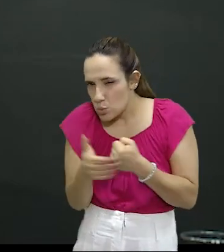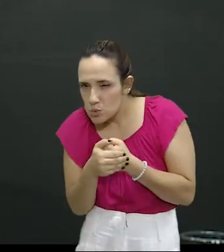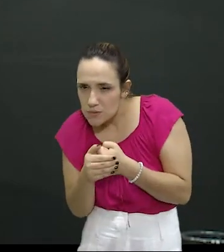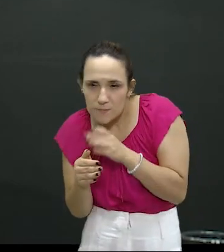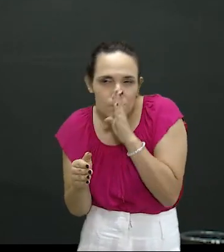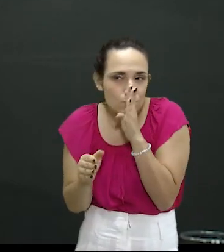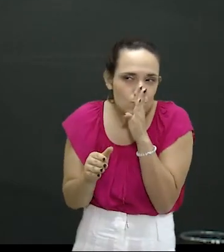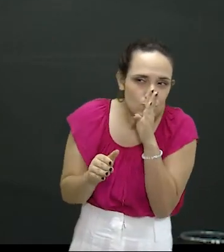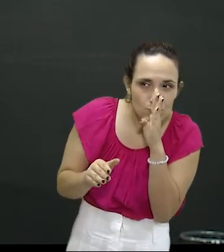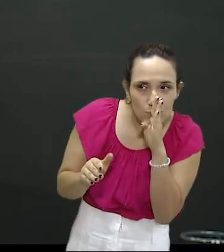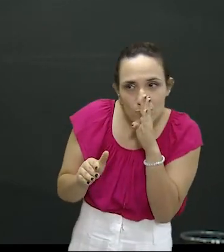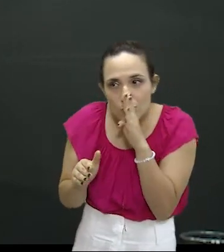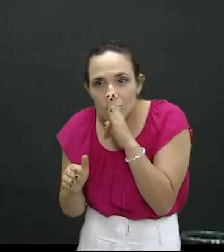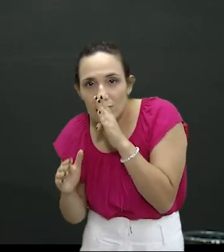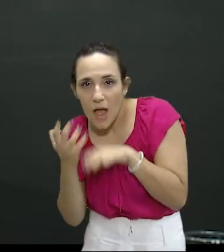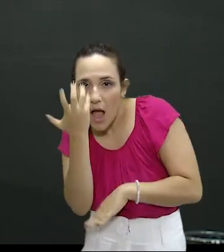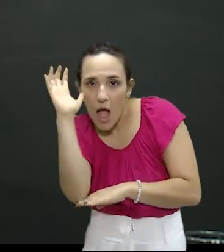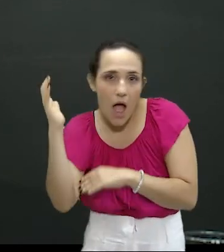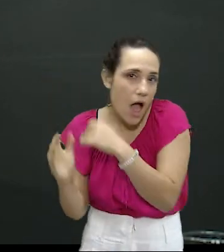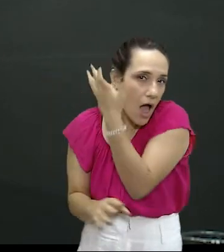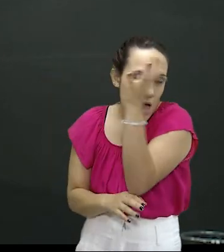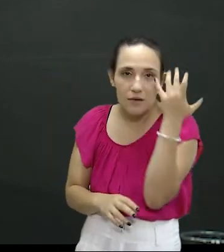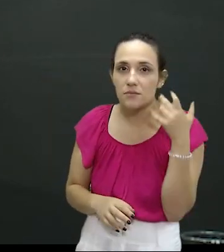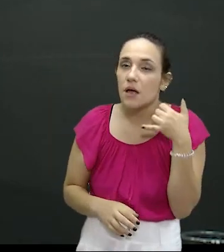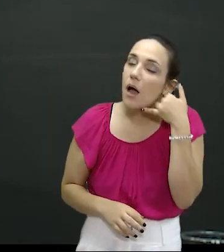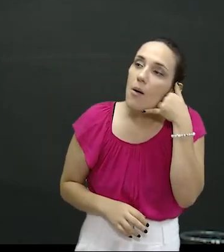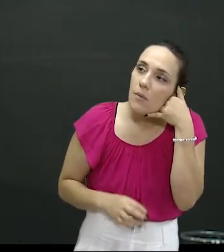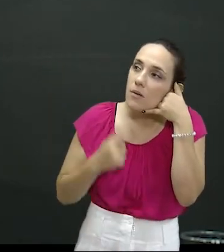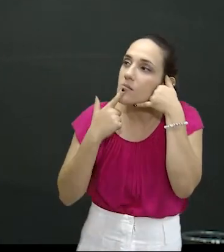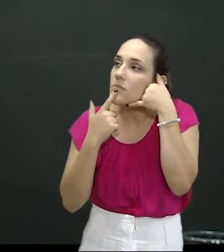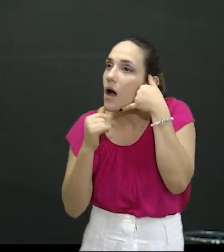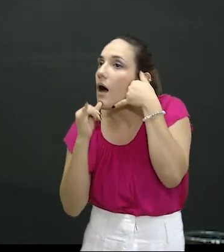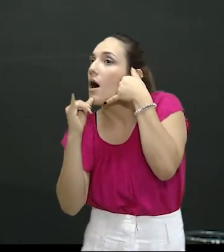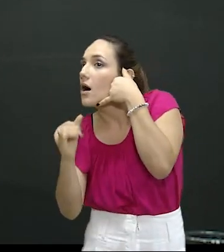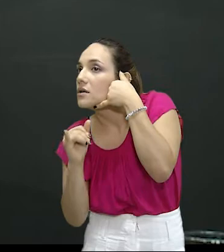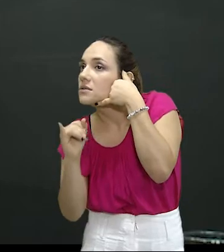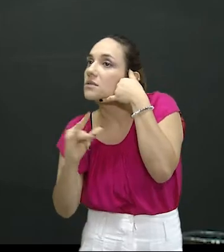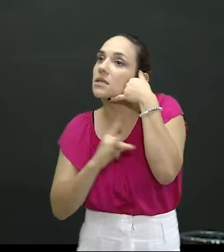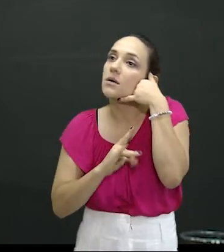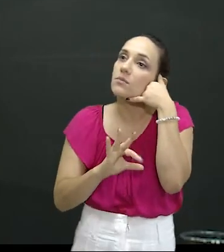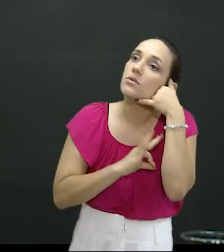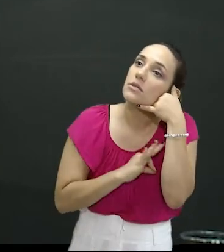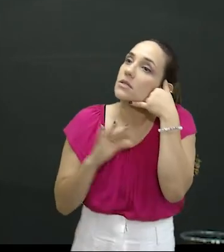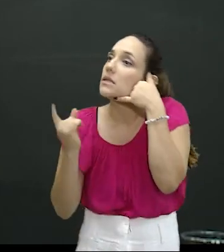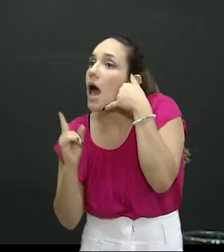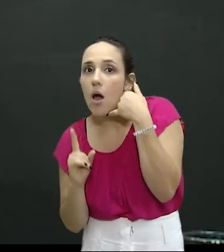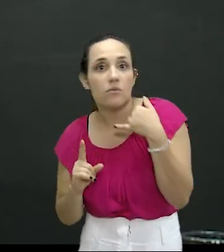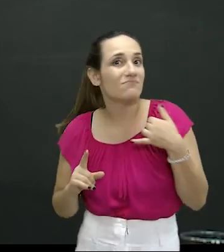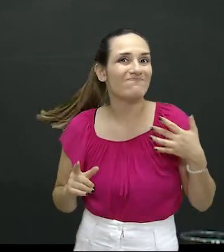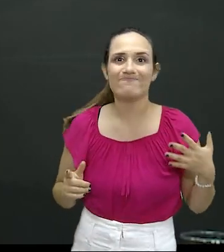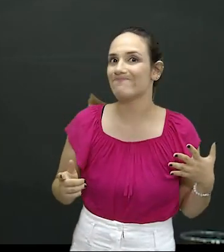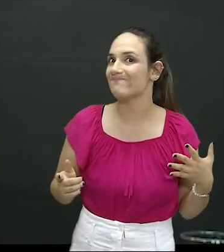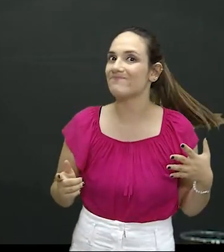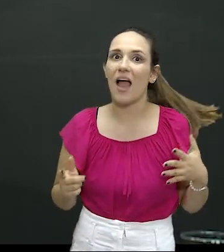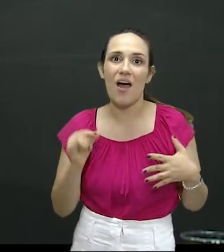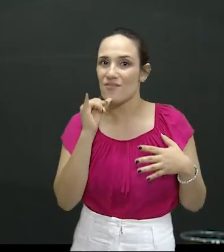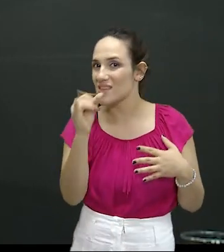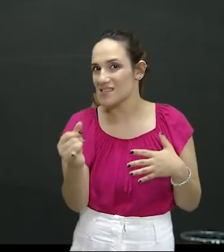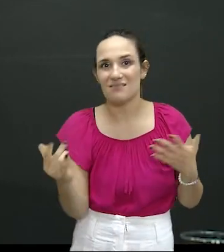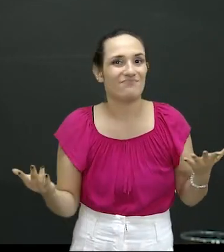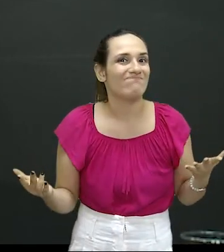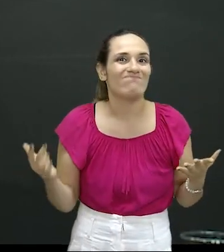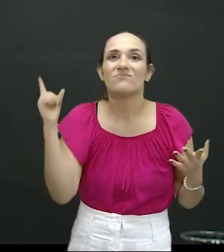de mata, com rádio comunicadores informando da presença de forças policiais. Então, a nossa